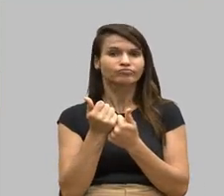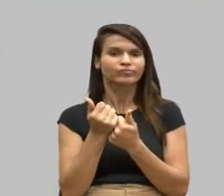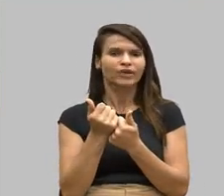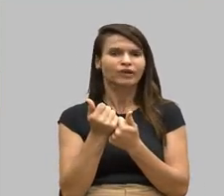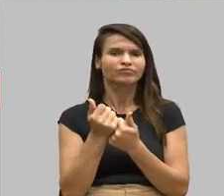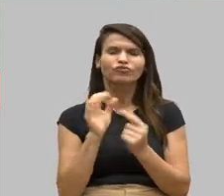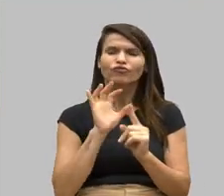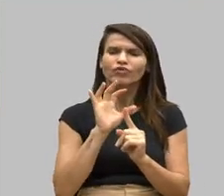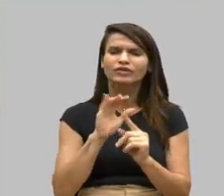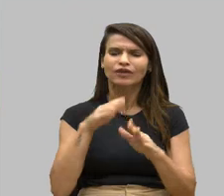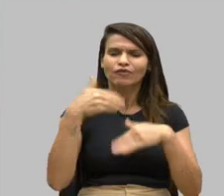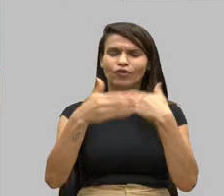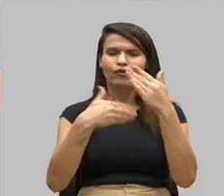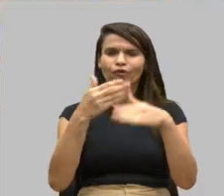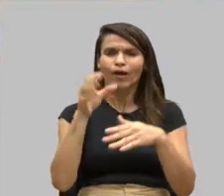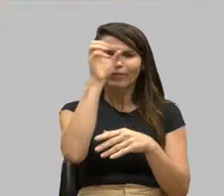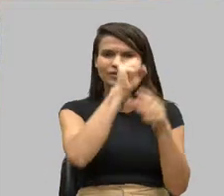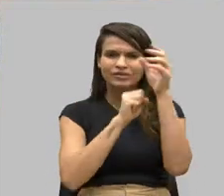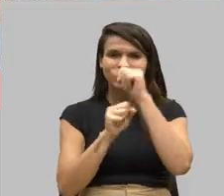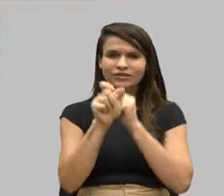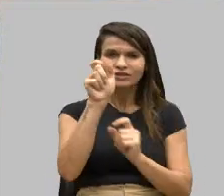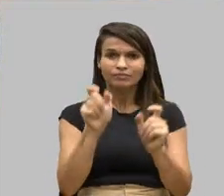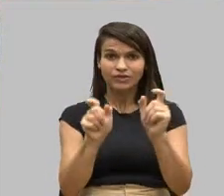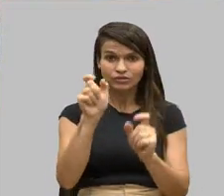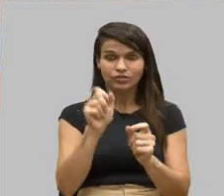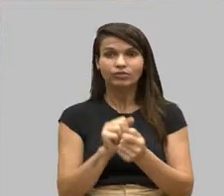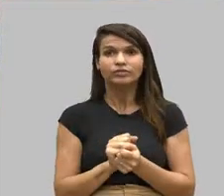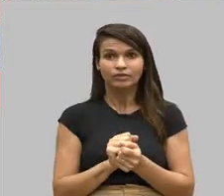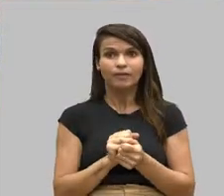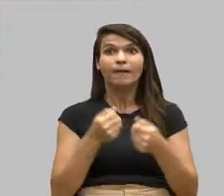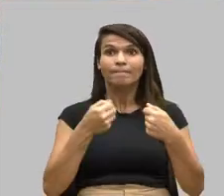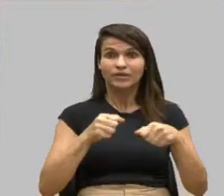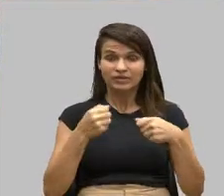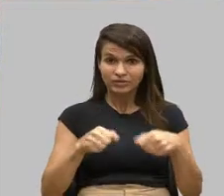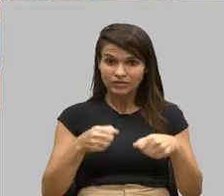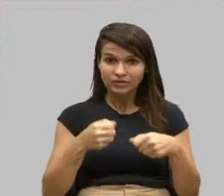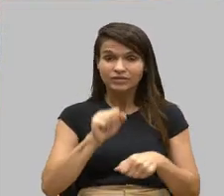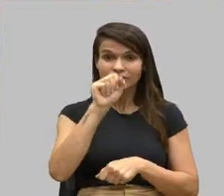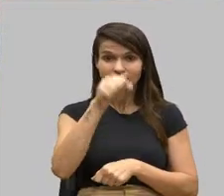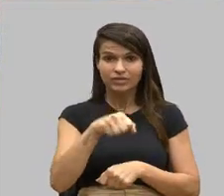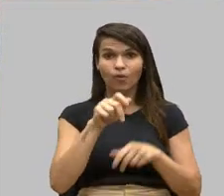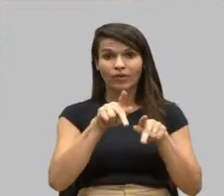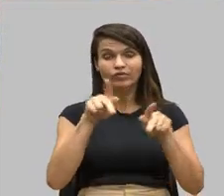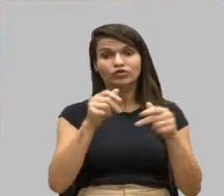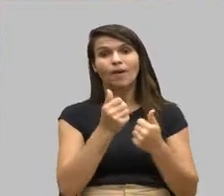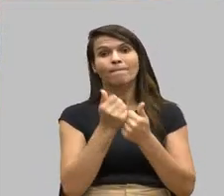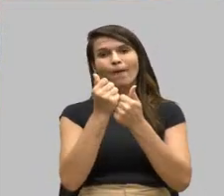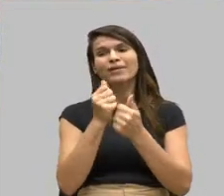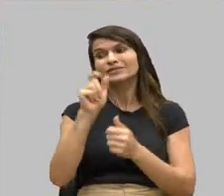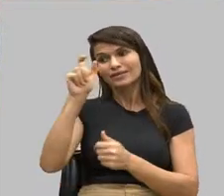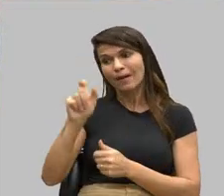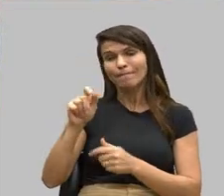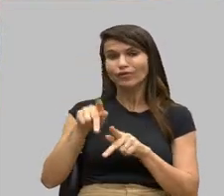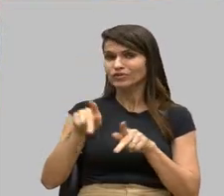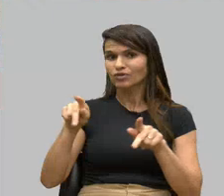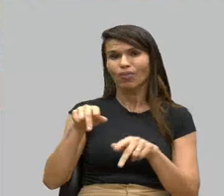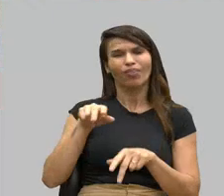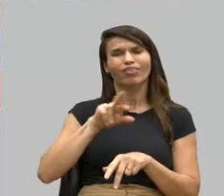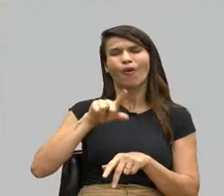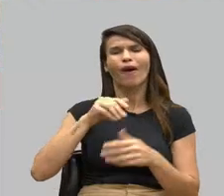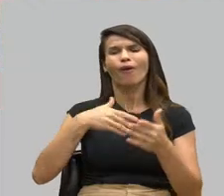pessoas. Então, tem-se necessidade, sim, de professor de apoio. Mas é professor. Não é qualquer um profissional.